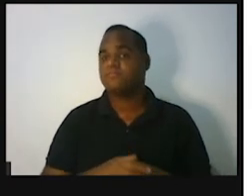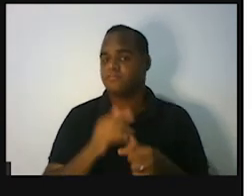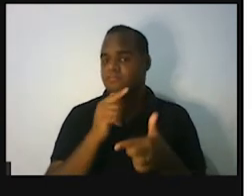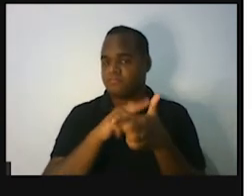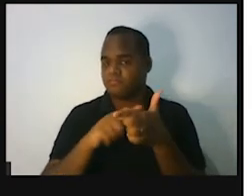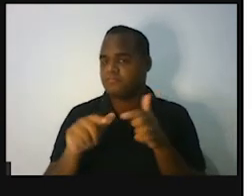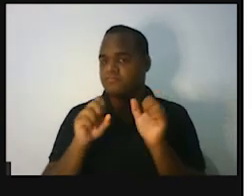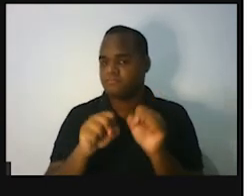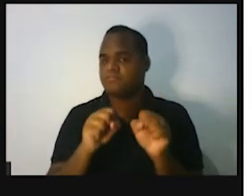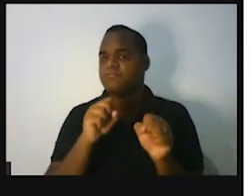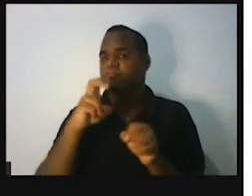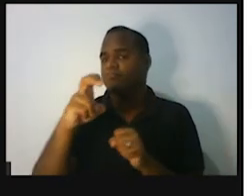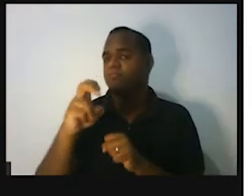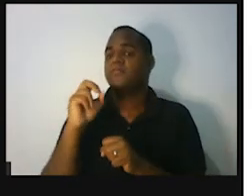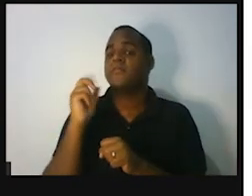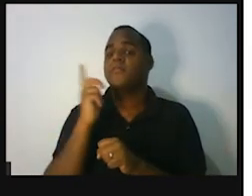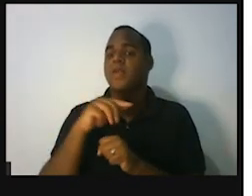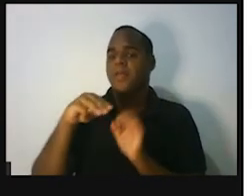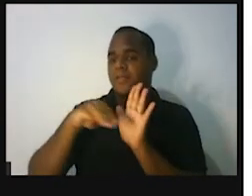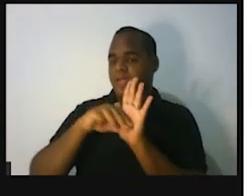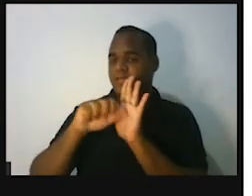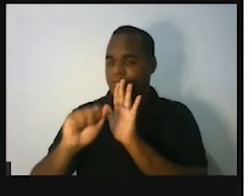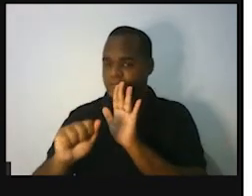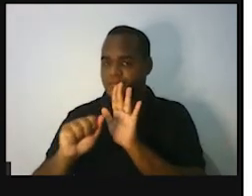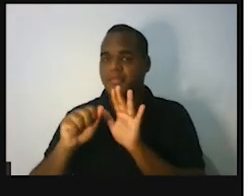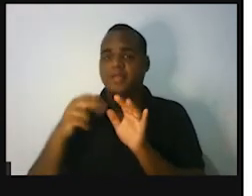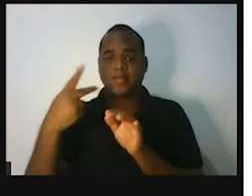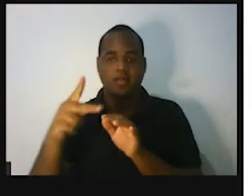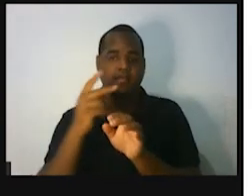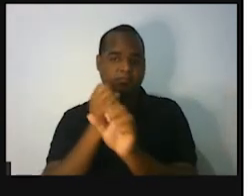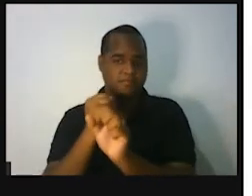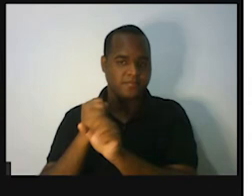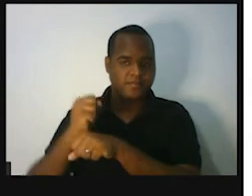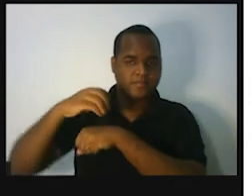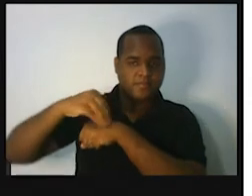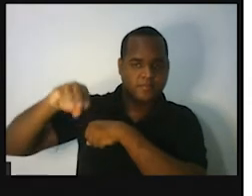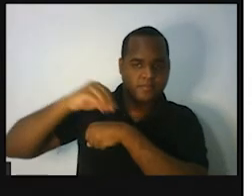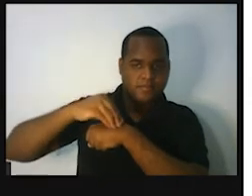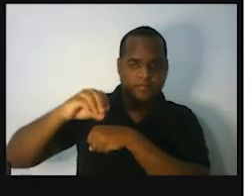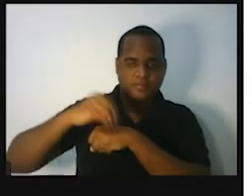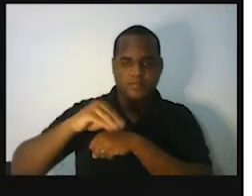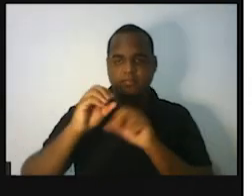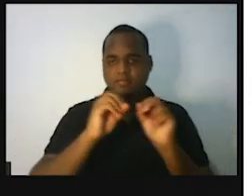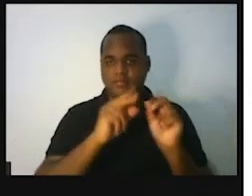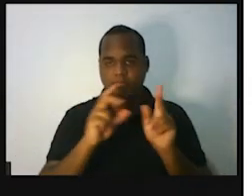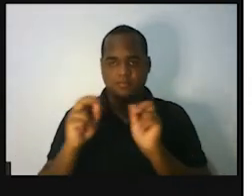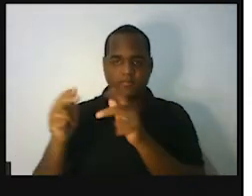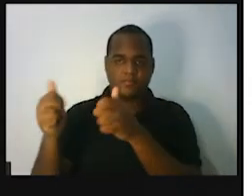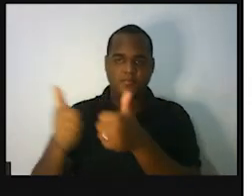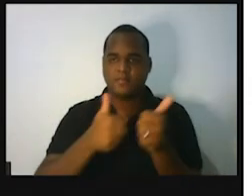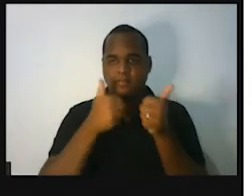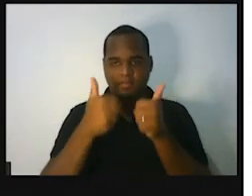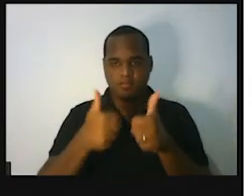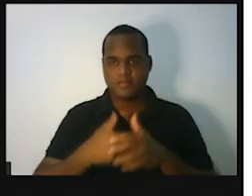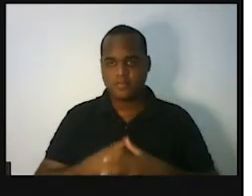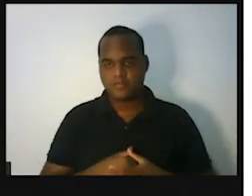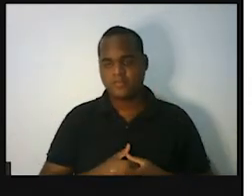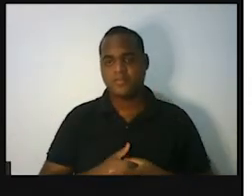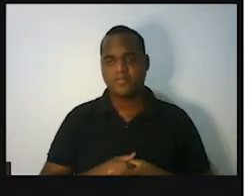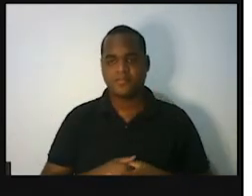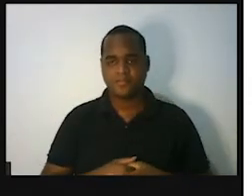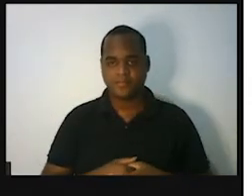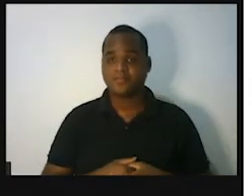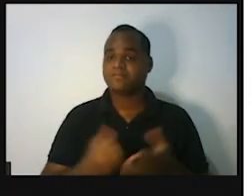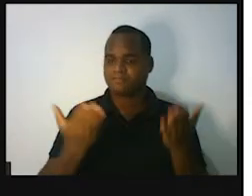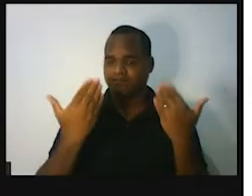vai ser a média aritmética daquelas informações que estavam ali para você. Tranquilo? Vamos adiante?